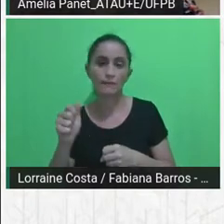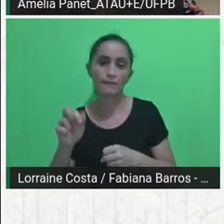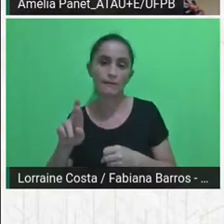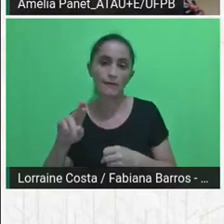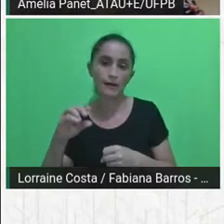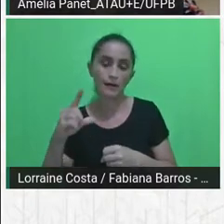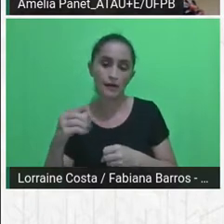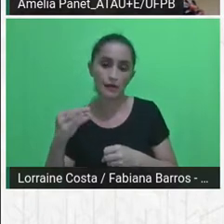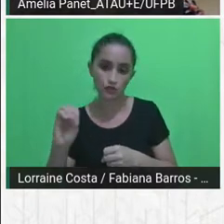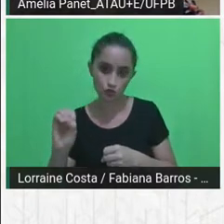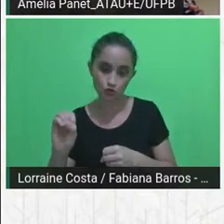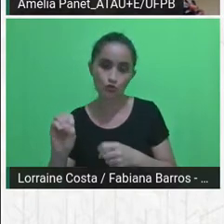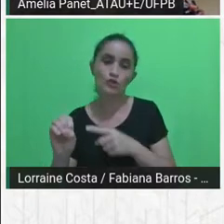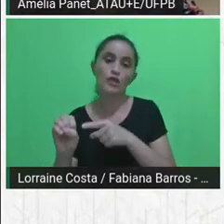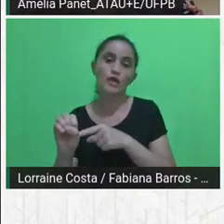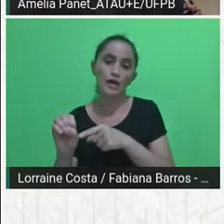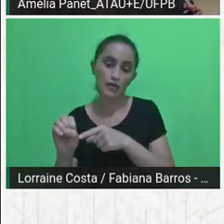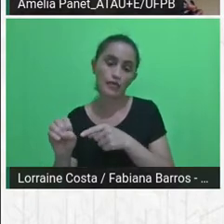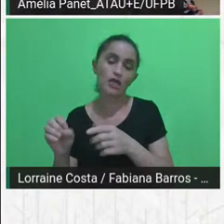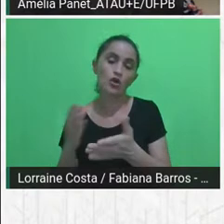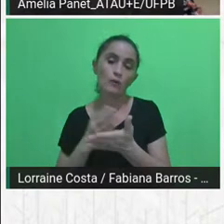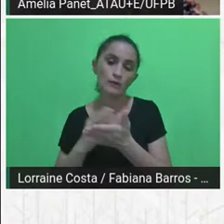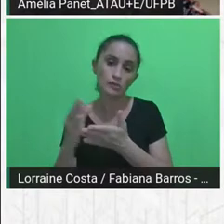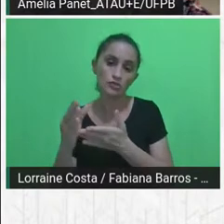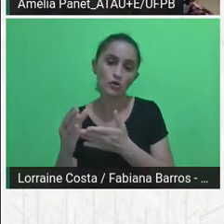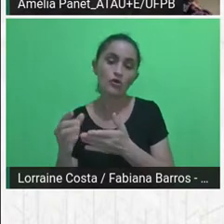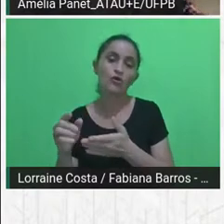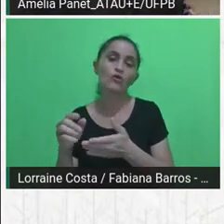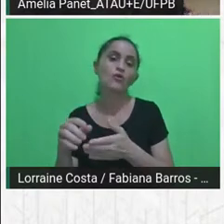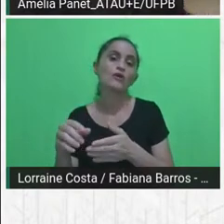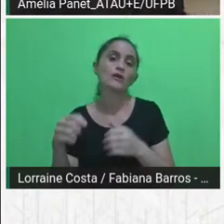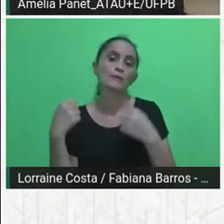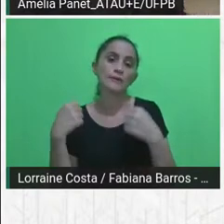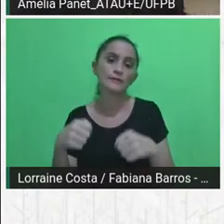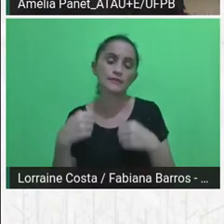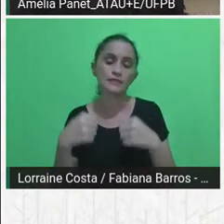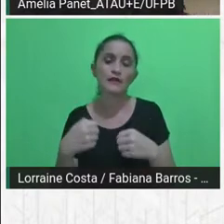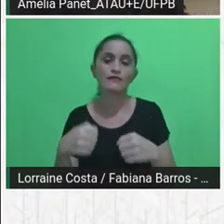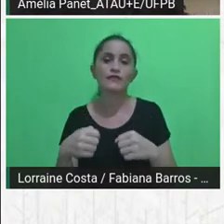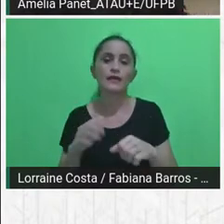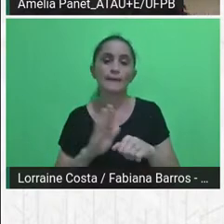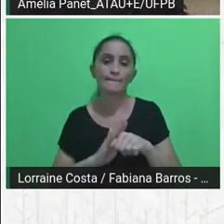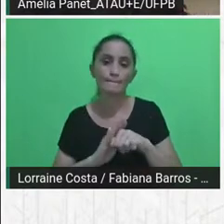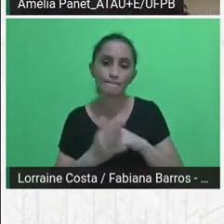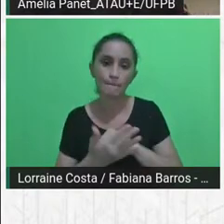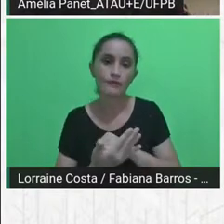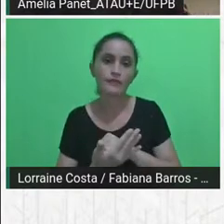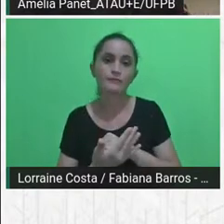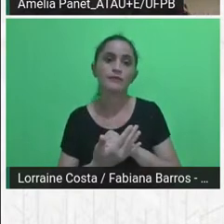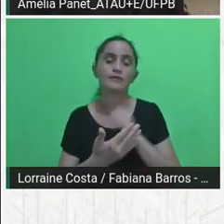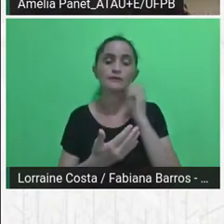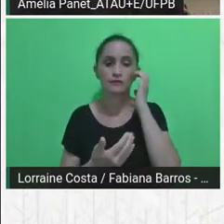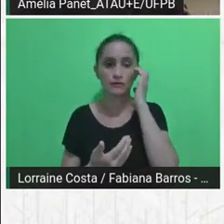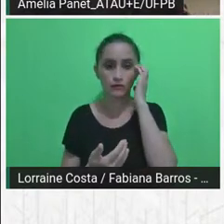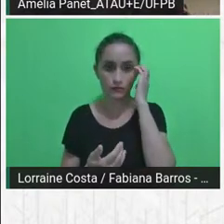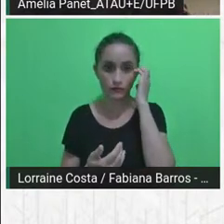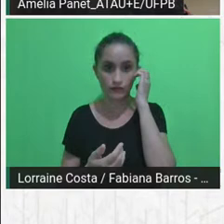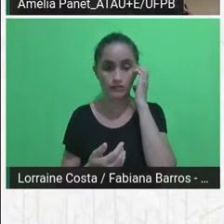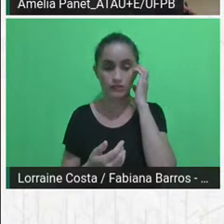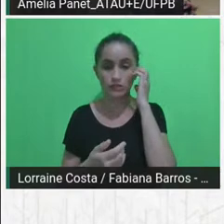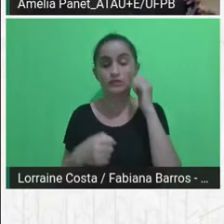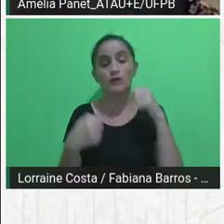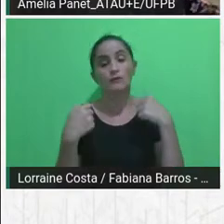decretado, então, nós tivemos que, nós entramos em reunião junto ao colegiado, e pela natureza